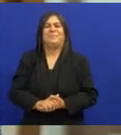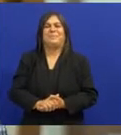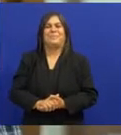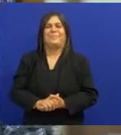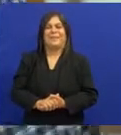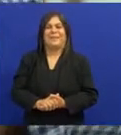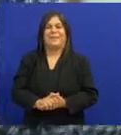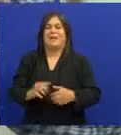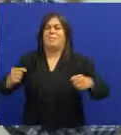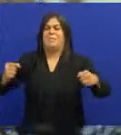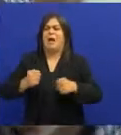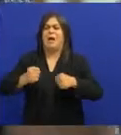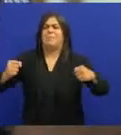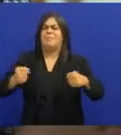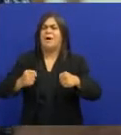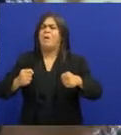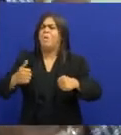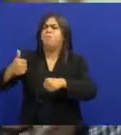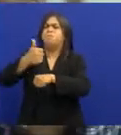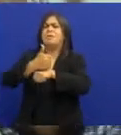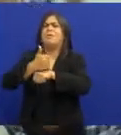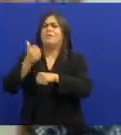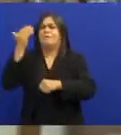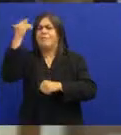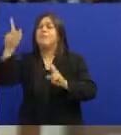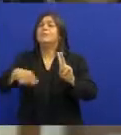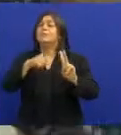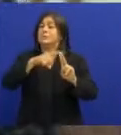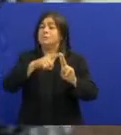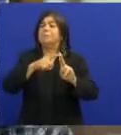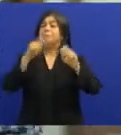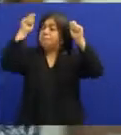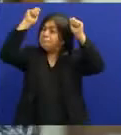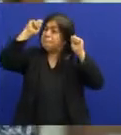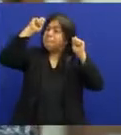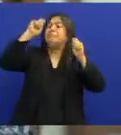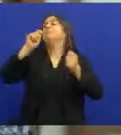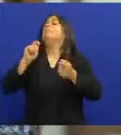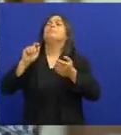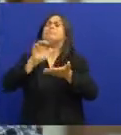Luiz Gonzaga Era um grande sucesso Da época E Jackson também